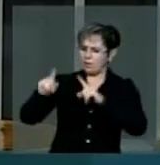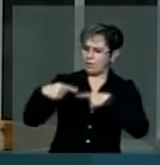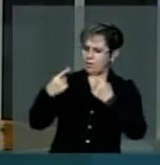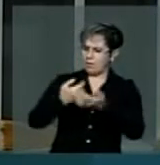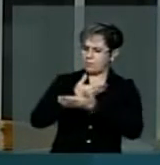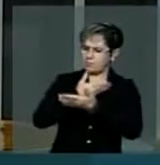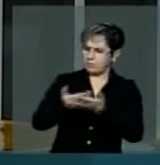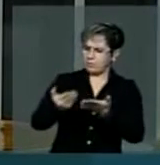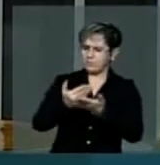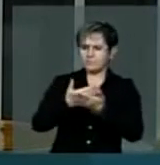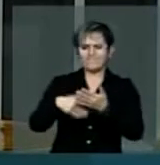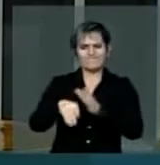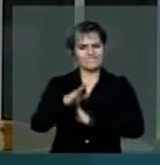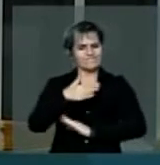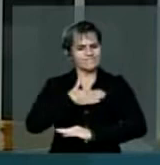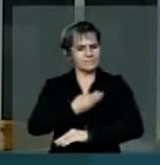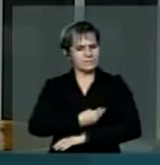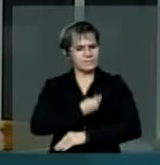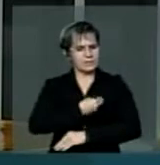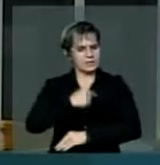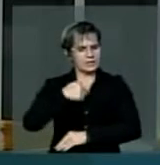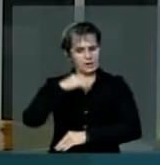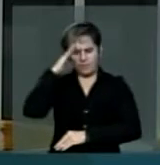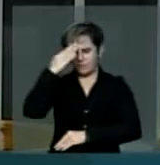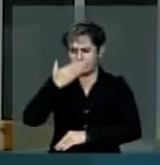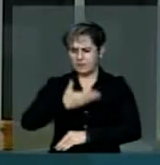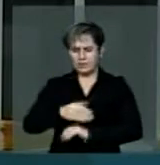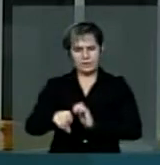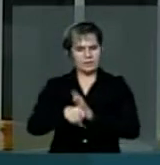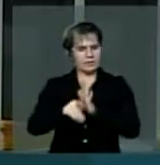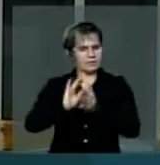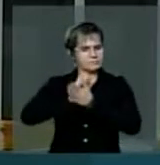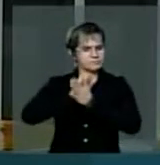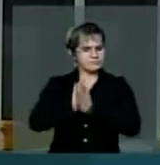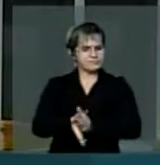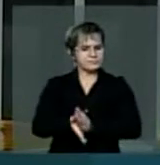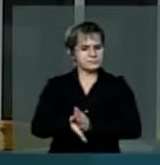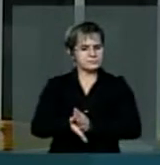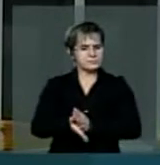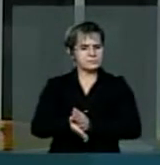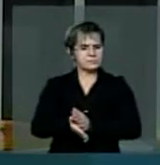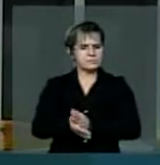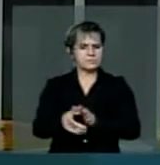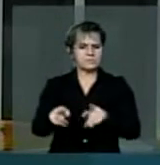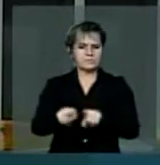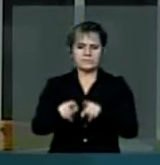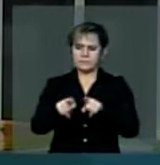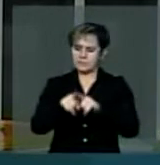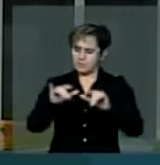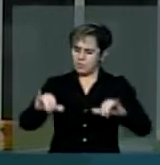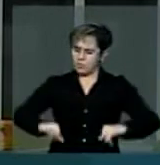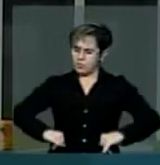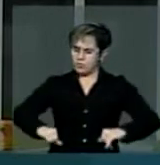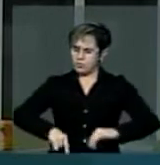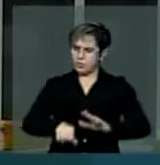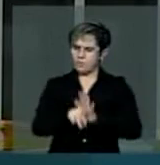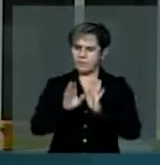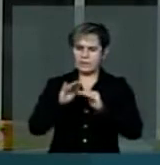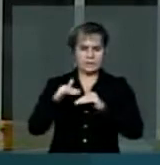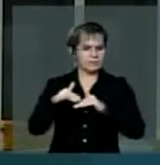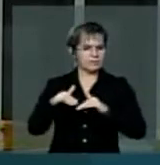De ter tido minha honra e minha dignidade ultrajadas e de ter sofrido humilhações,